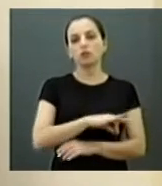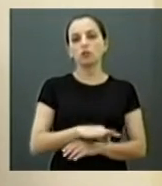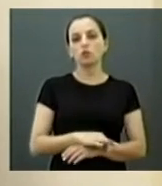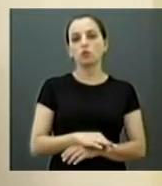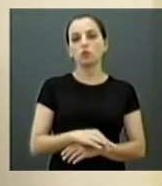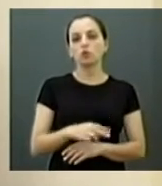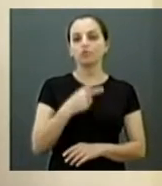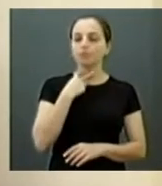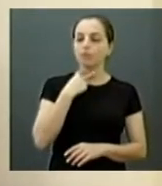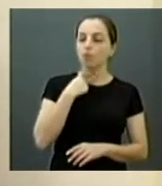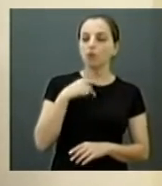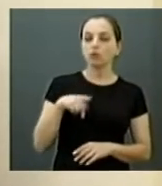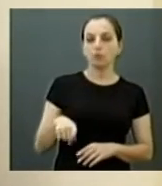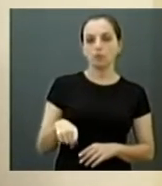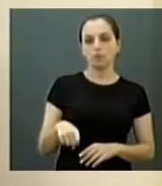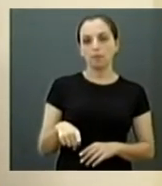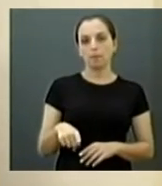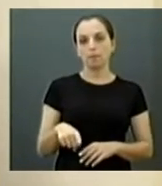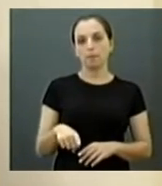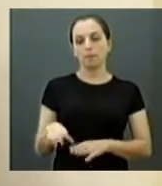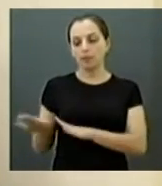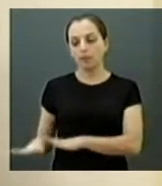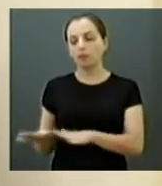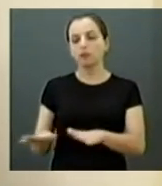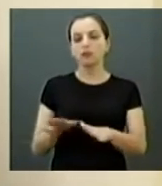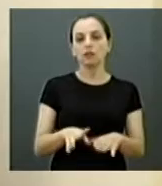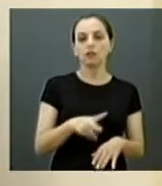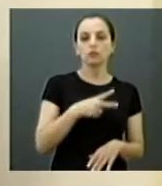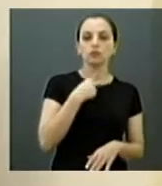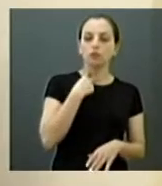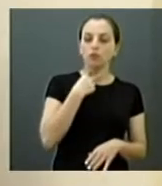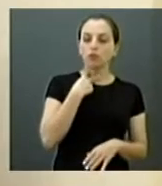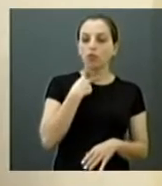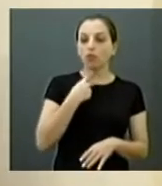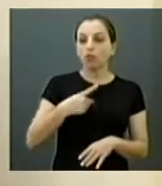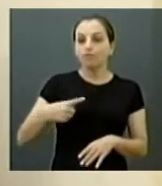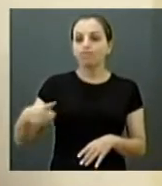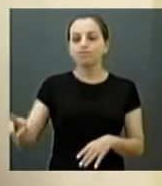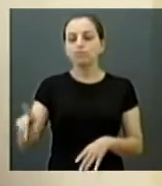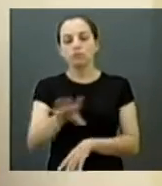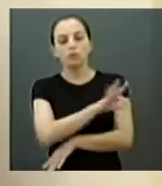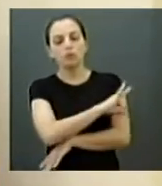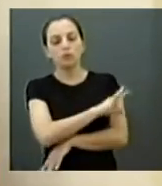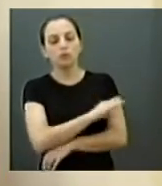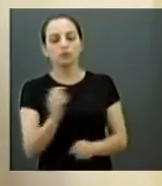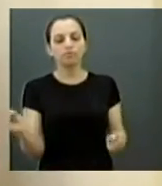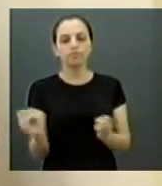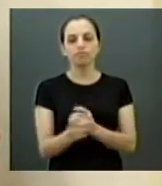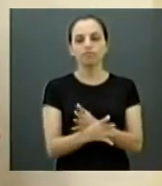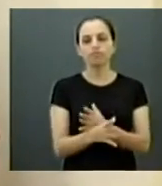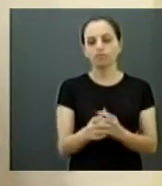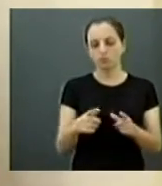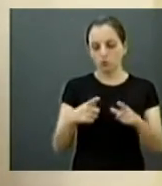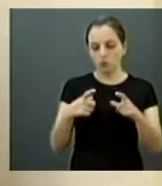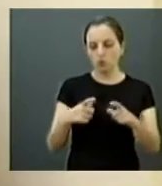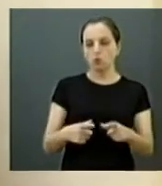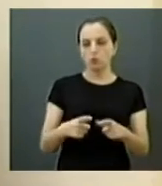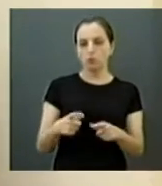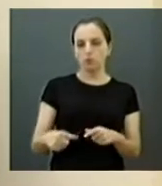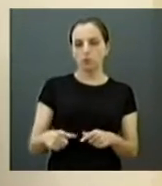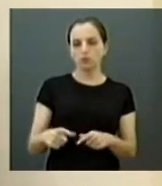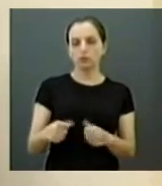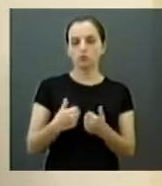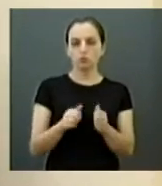% dos alunos, porque a grande maioria não tem condição de ir, porque a Prefeitura cortou o passe. Tive hoje na Secretaria de Ciência